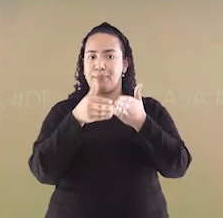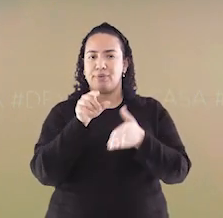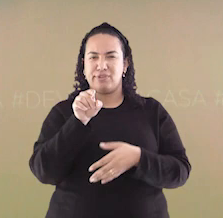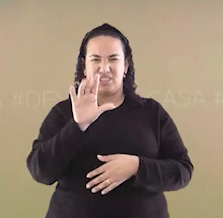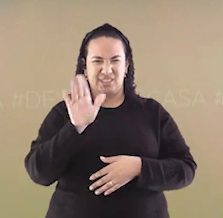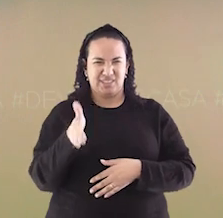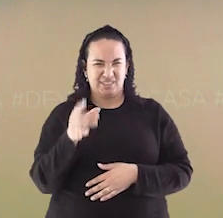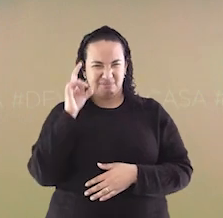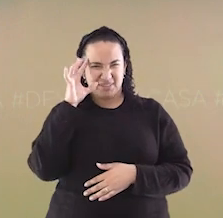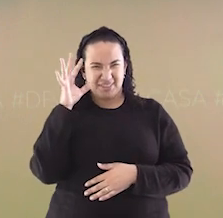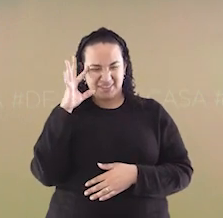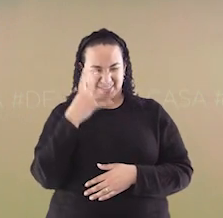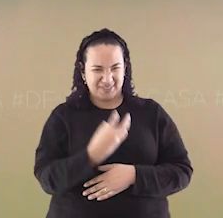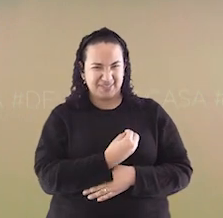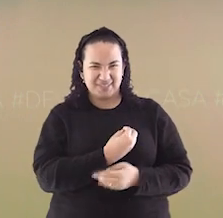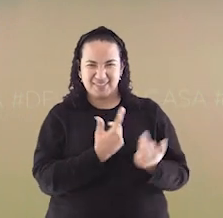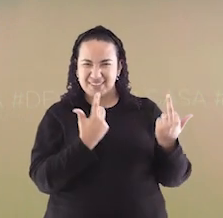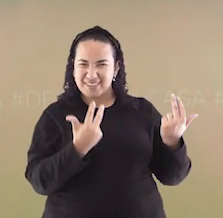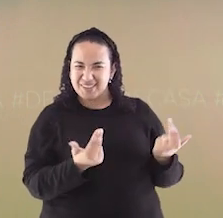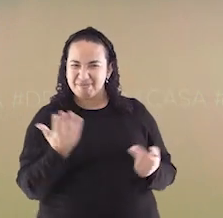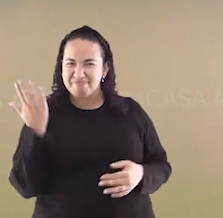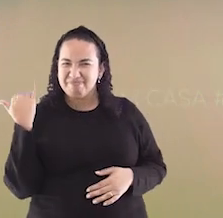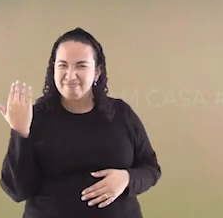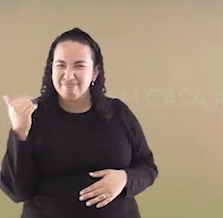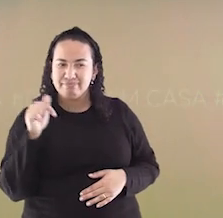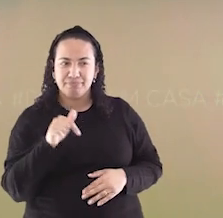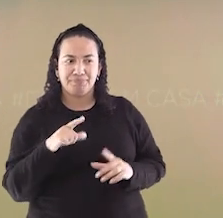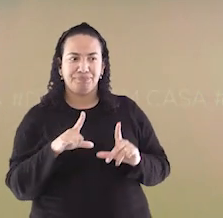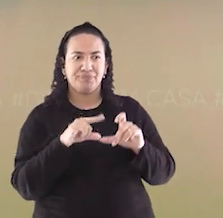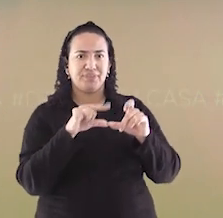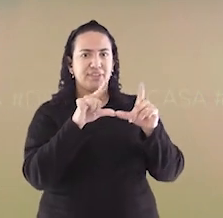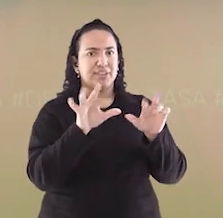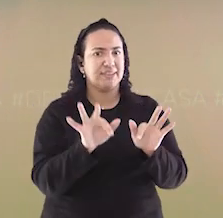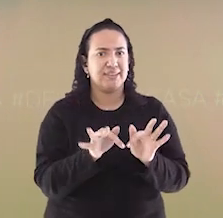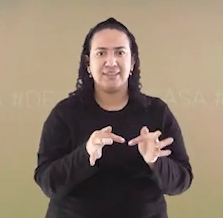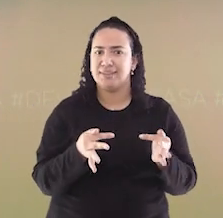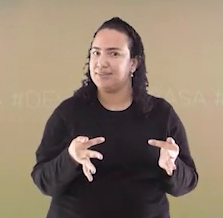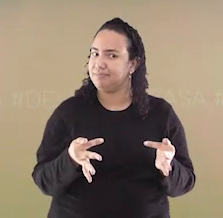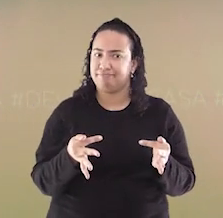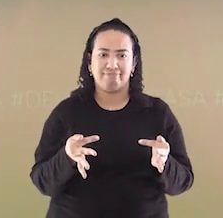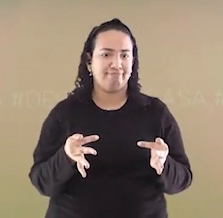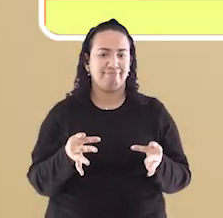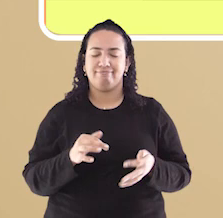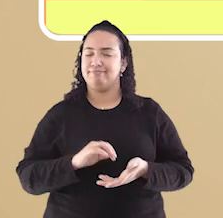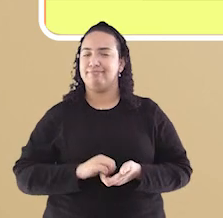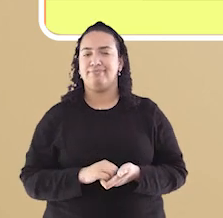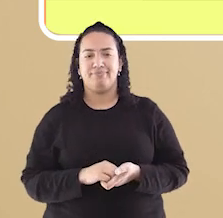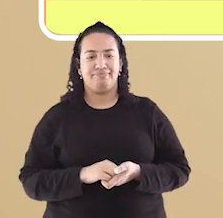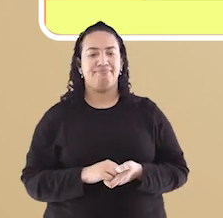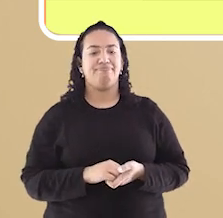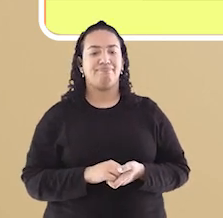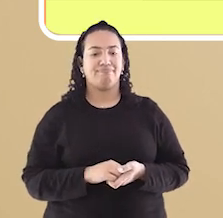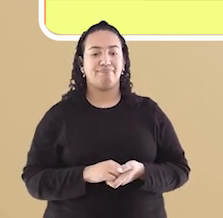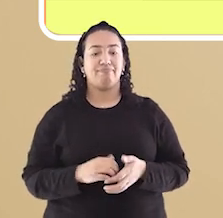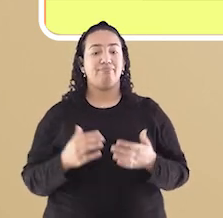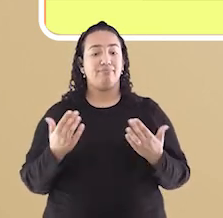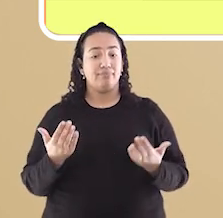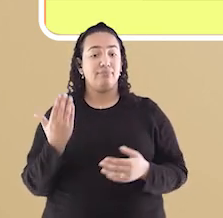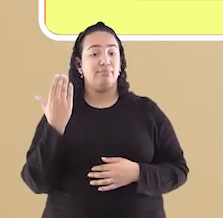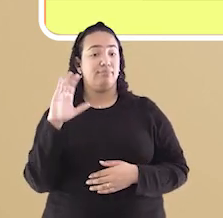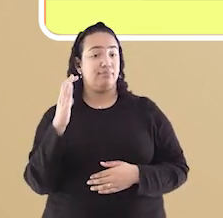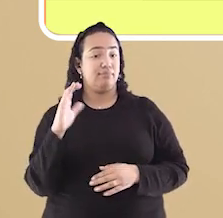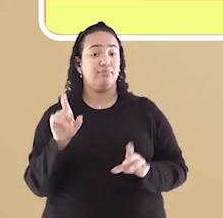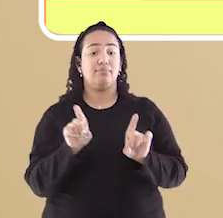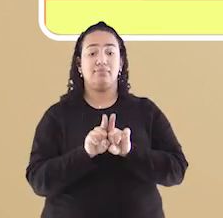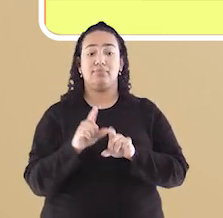vivendo em uma época dessa? Viajar não era tão simples como atualmente. Em Cariacica temos